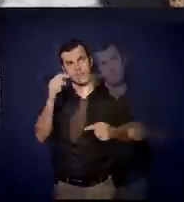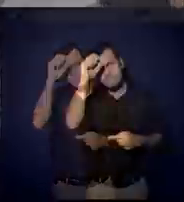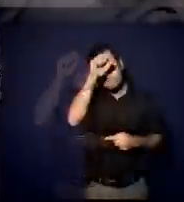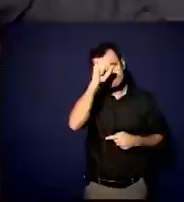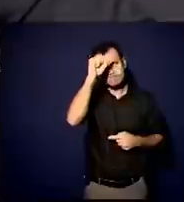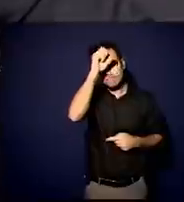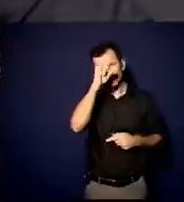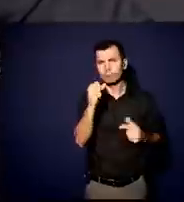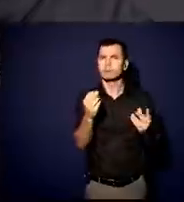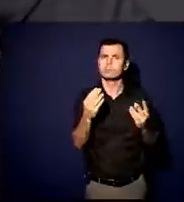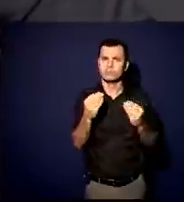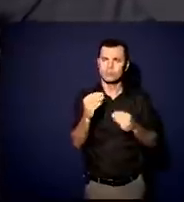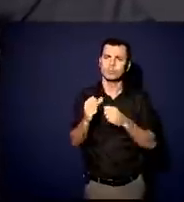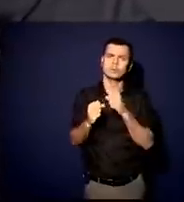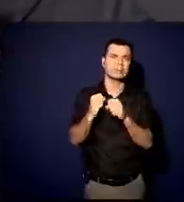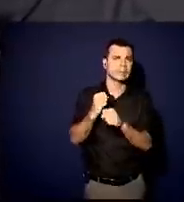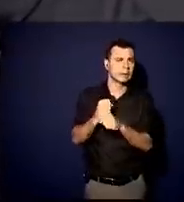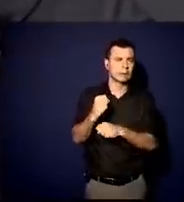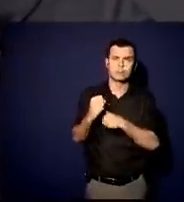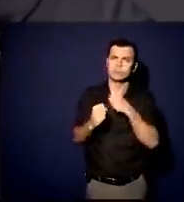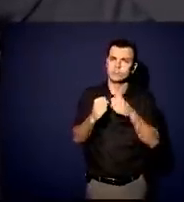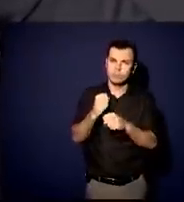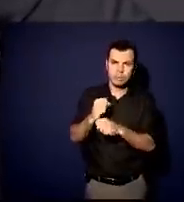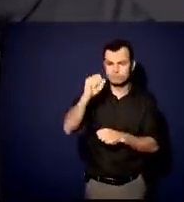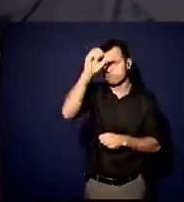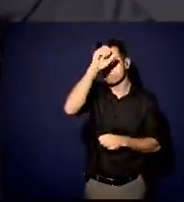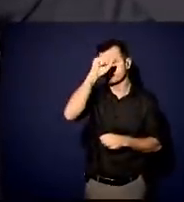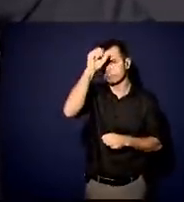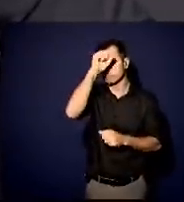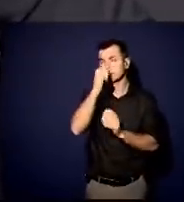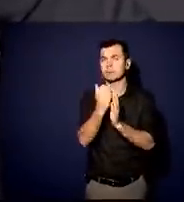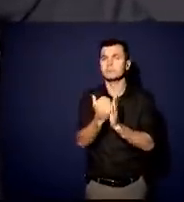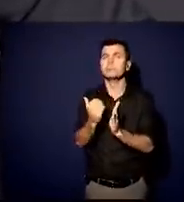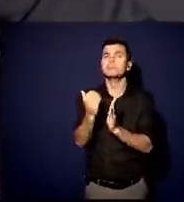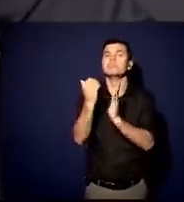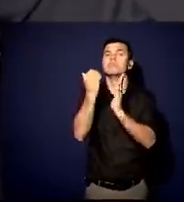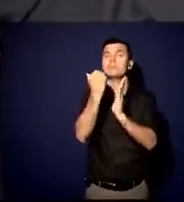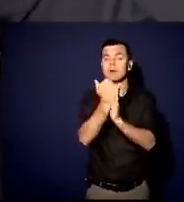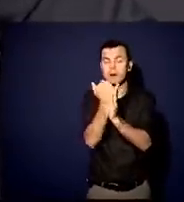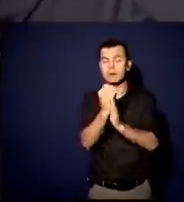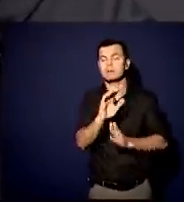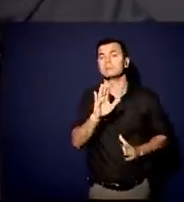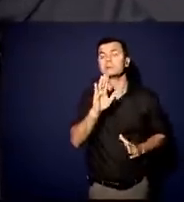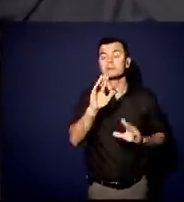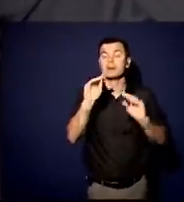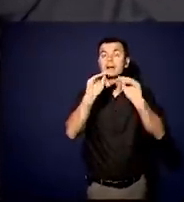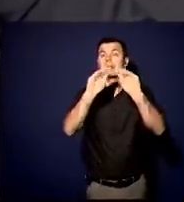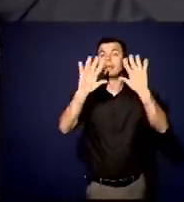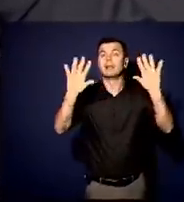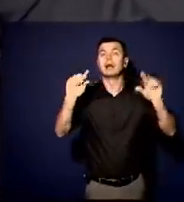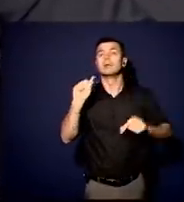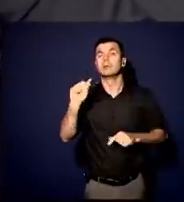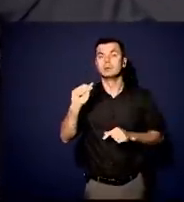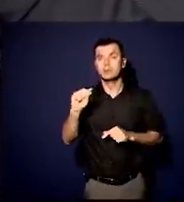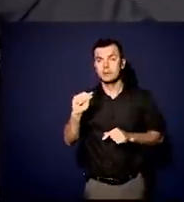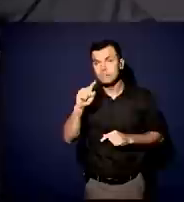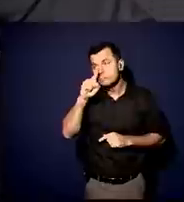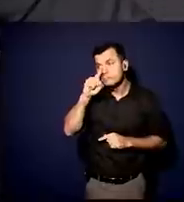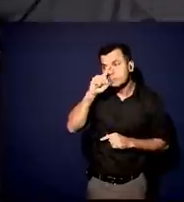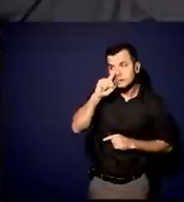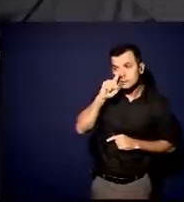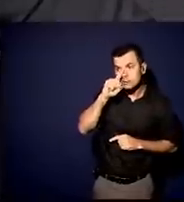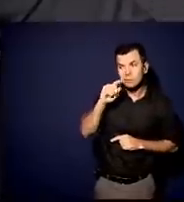jornada e considero que a cada ano a gente aprende um pouco mais, mas o que está claro para mim é que a gente não pode cair justamente nessa armadilha de que